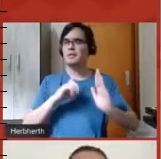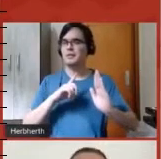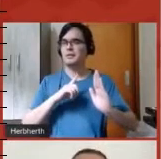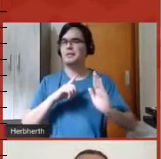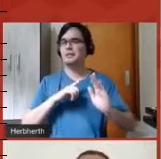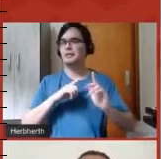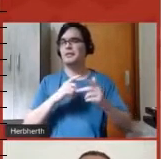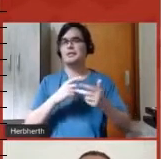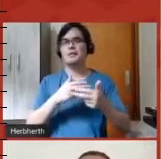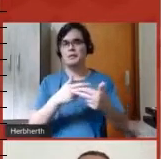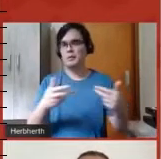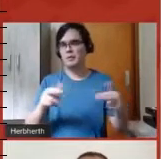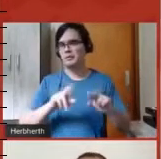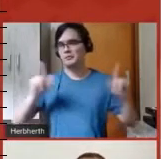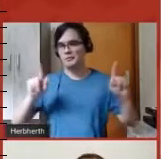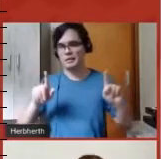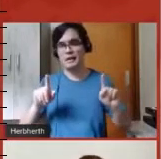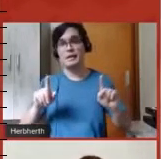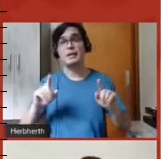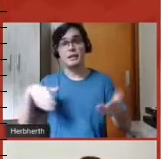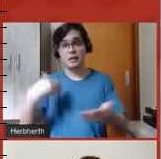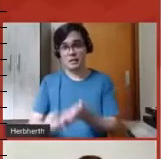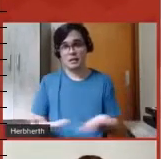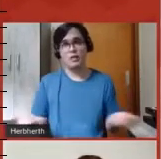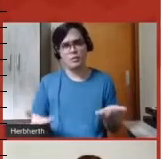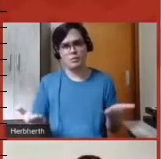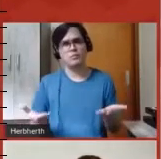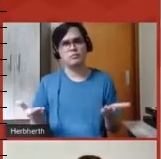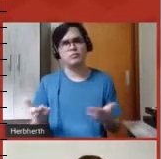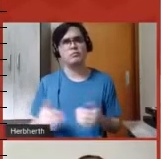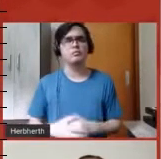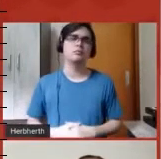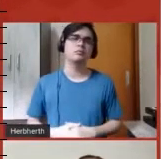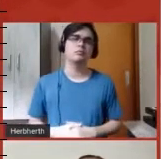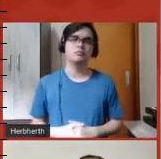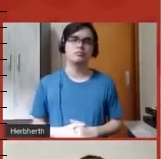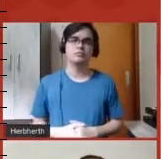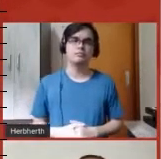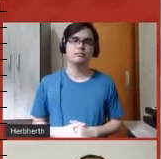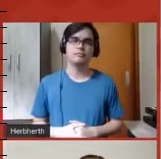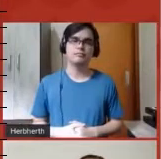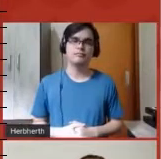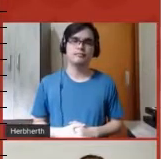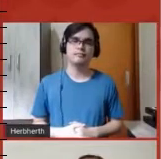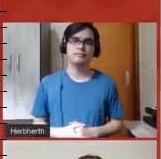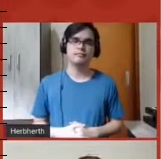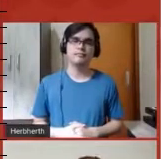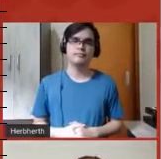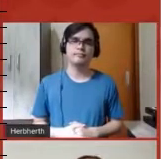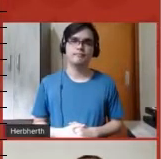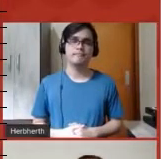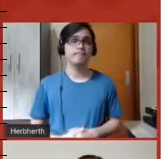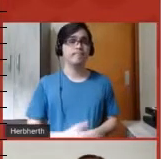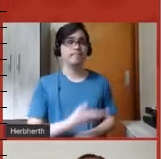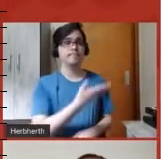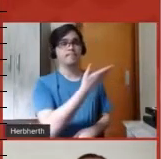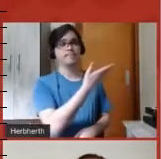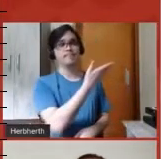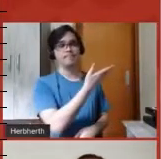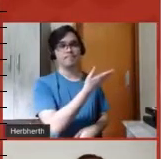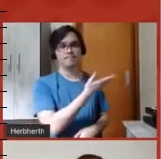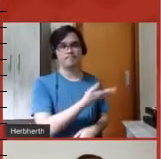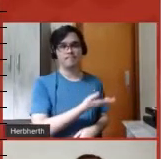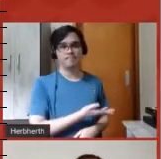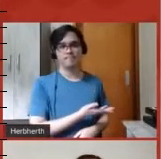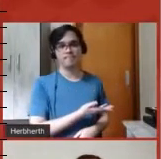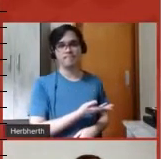estamos enfrentando. Então, isso acho que dá um pouquinho da dimensão do tamanho